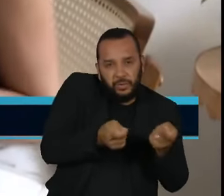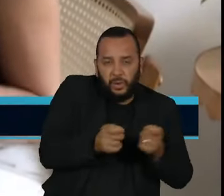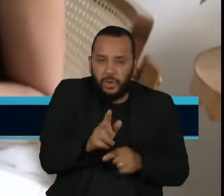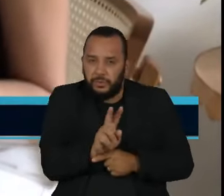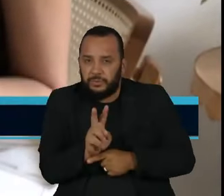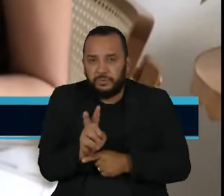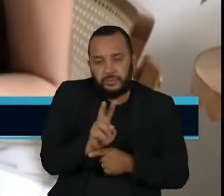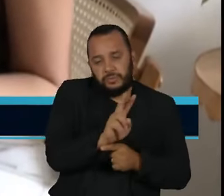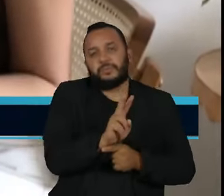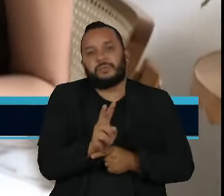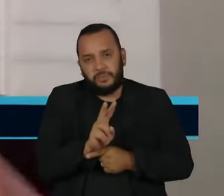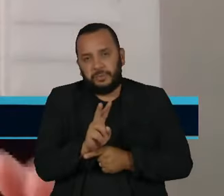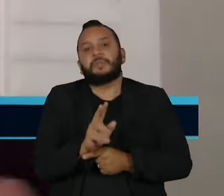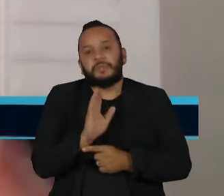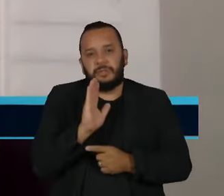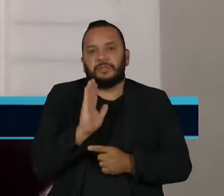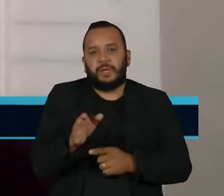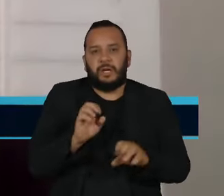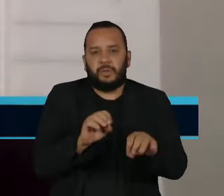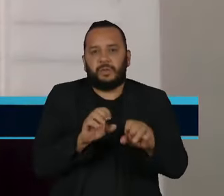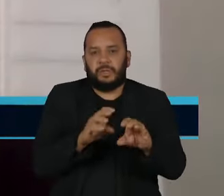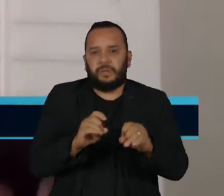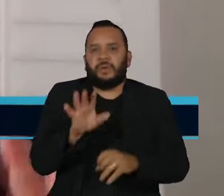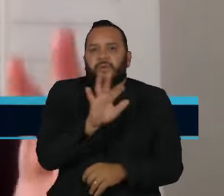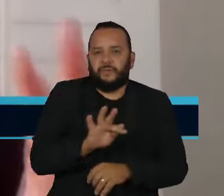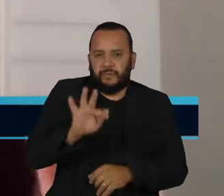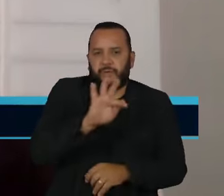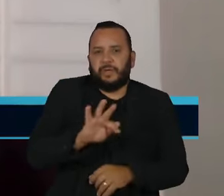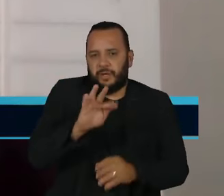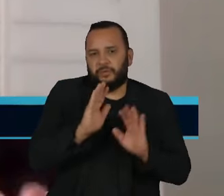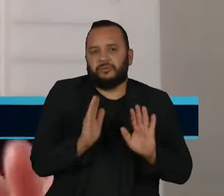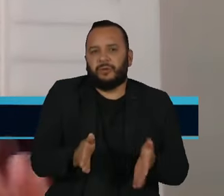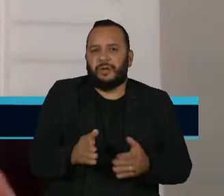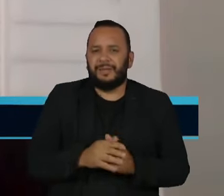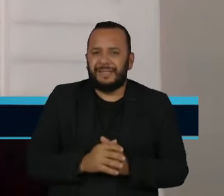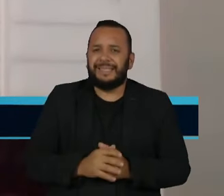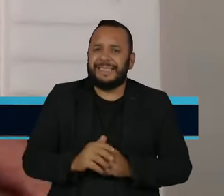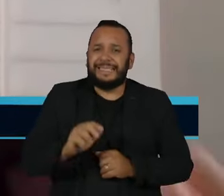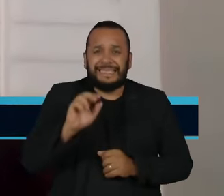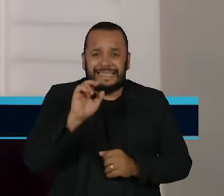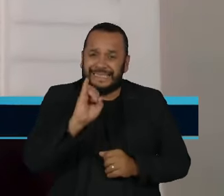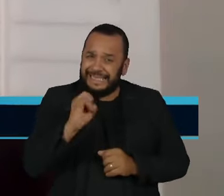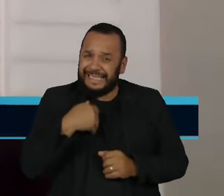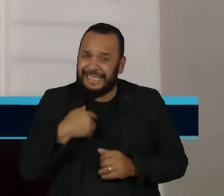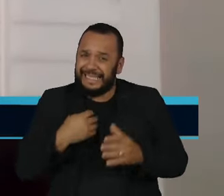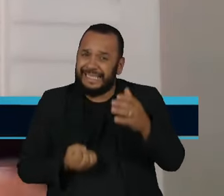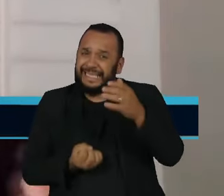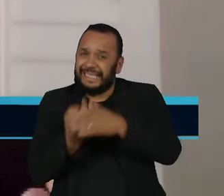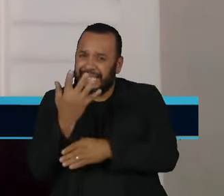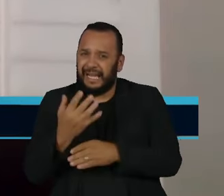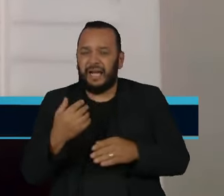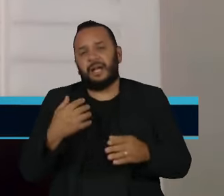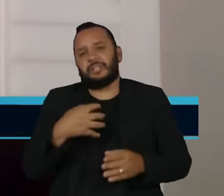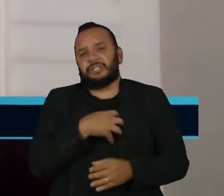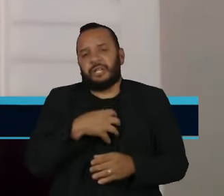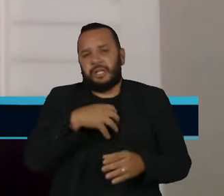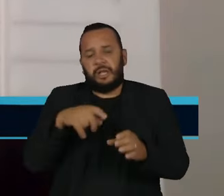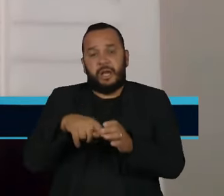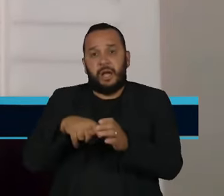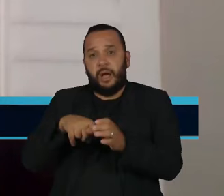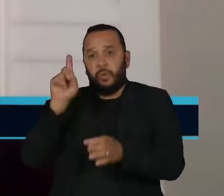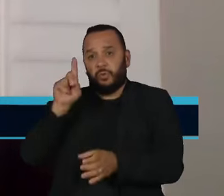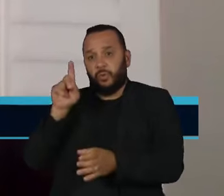Superior, a Ceres. Se esse instrumento for gerado de maneira autônoma e possa dar